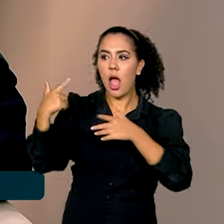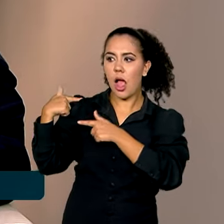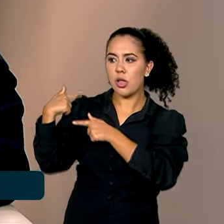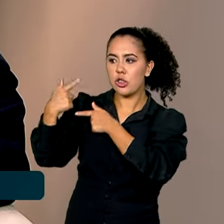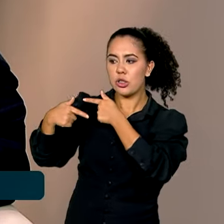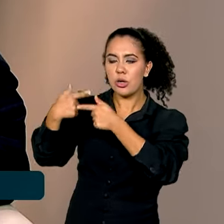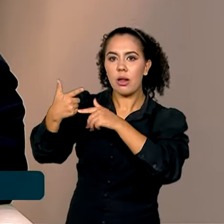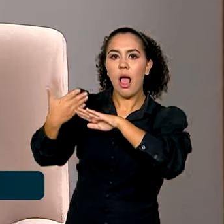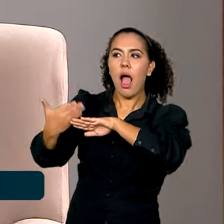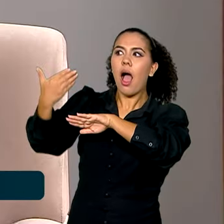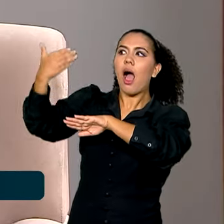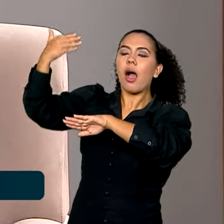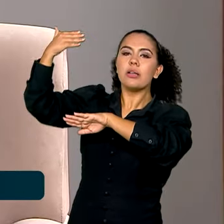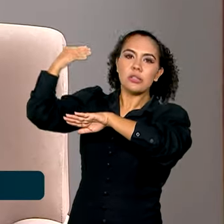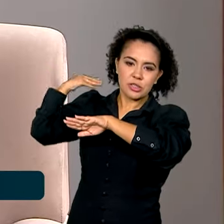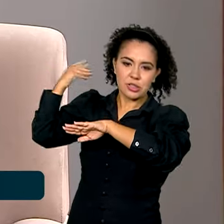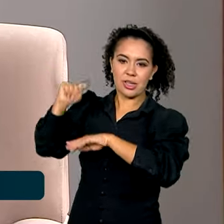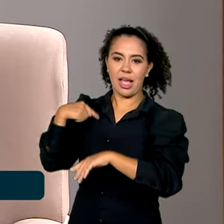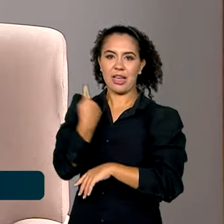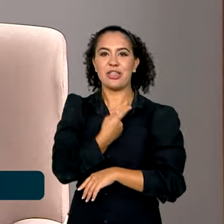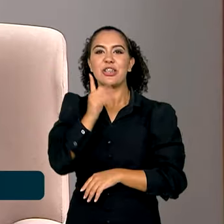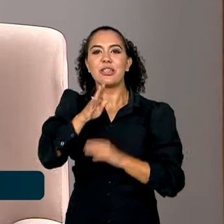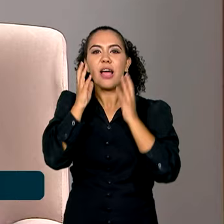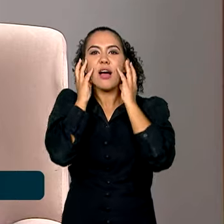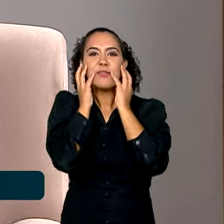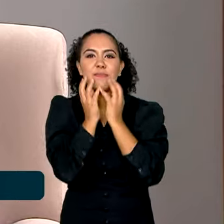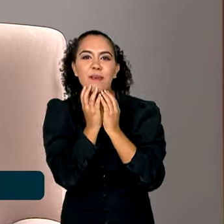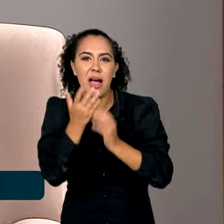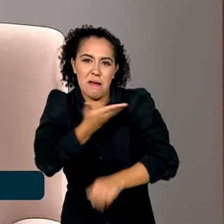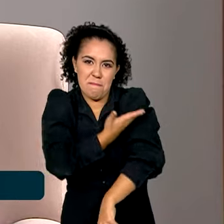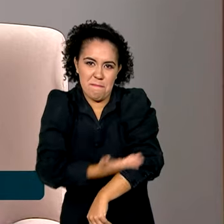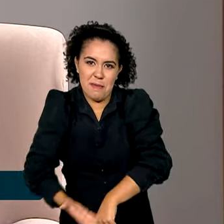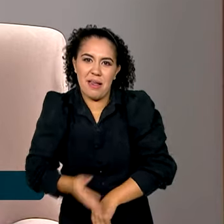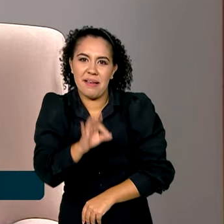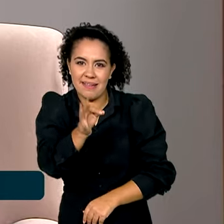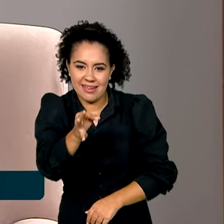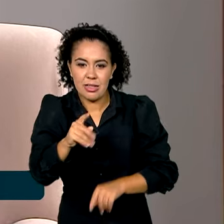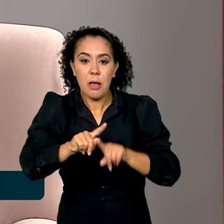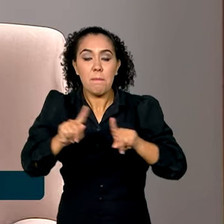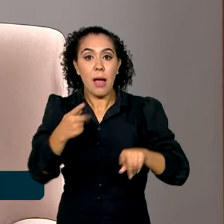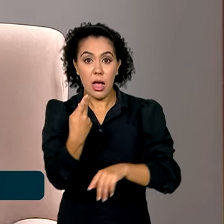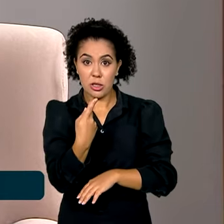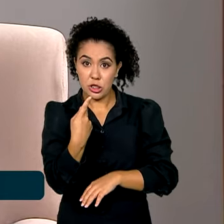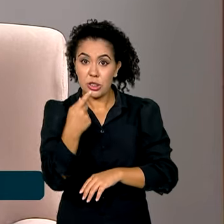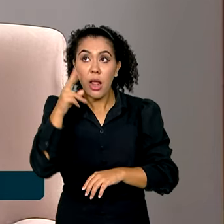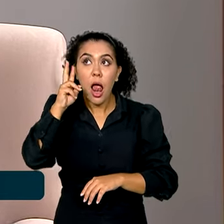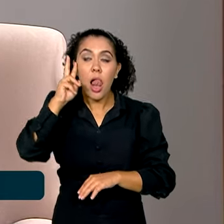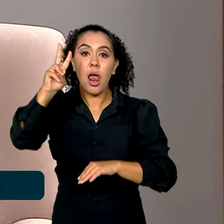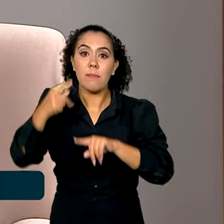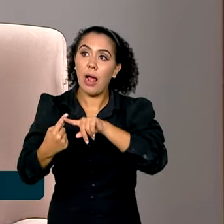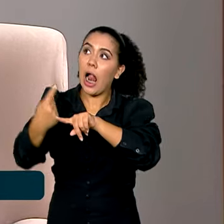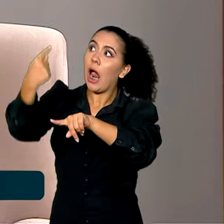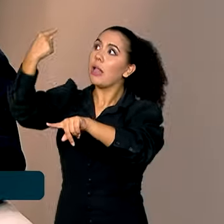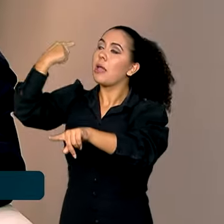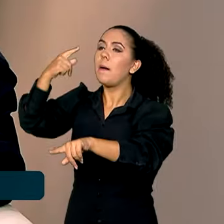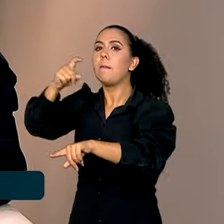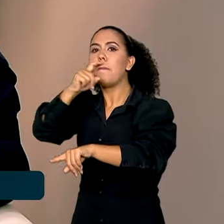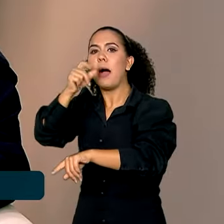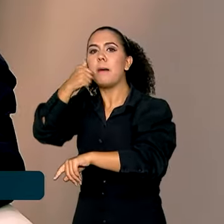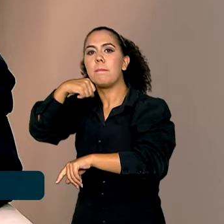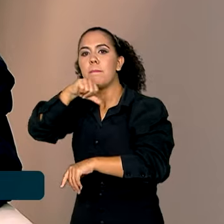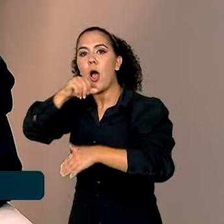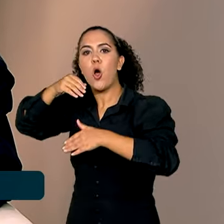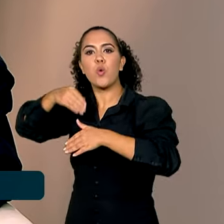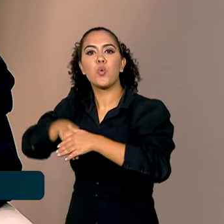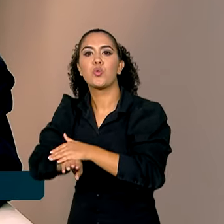um pouco mais antigas, nós que temos a barba um pouco já branca, a gente lembra que lá atrás, nossos pais não tinham o costume de